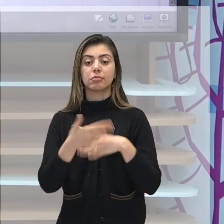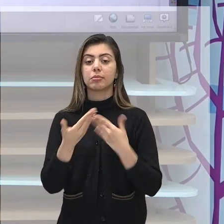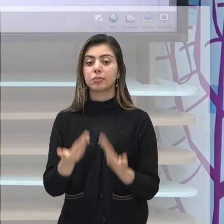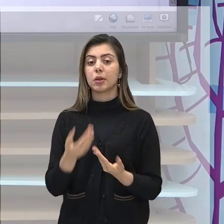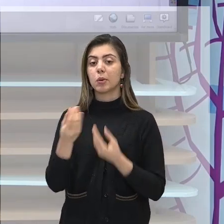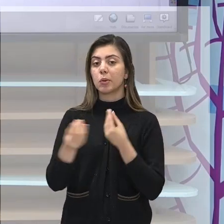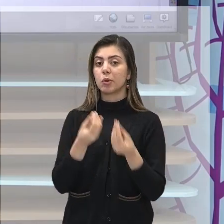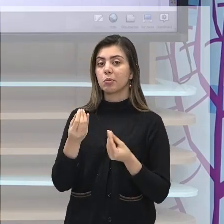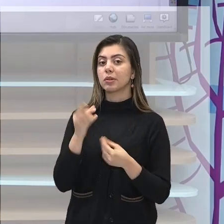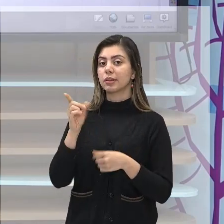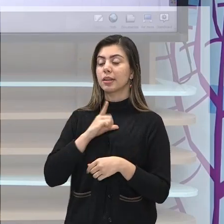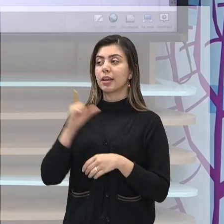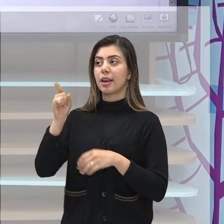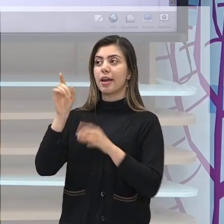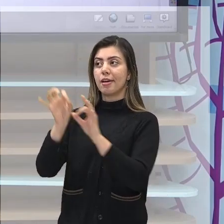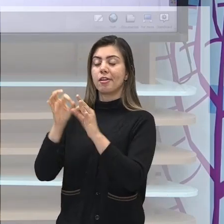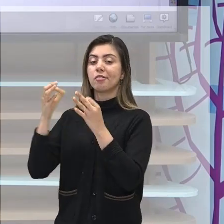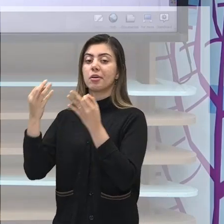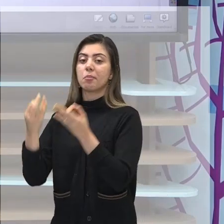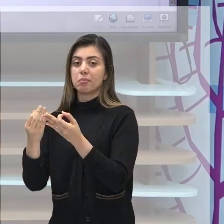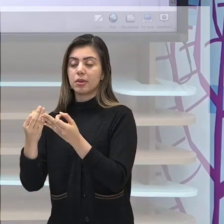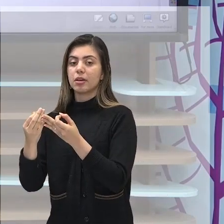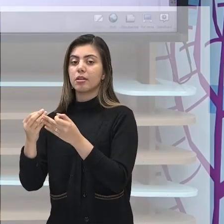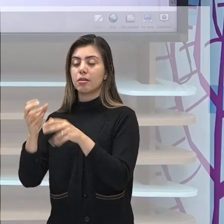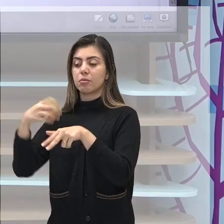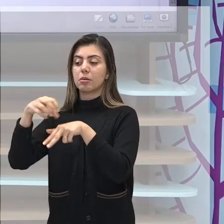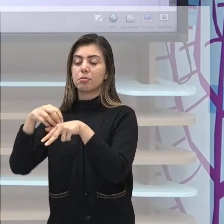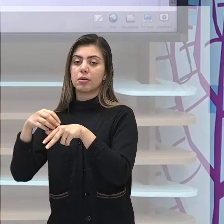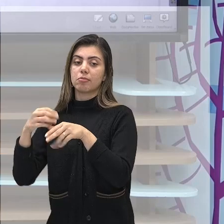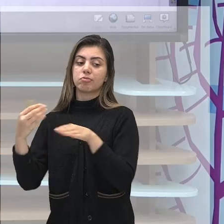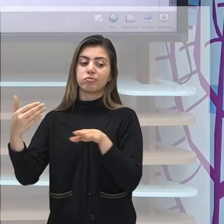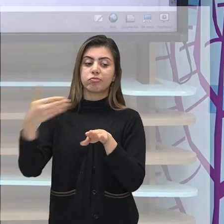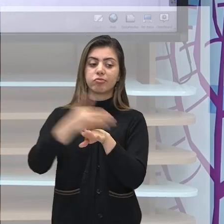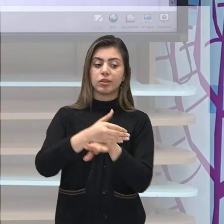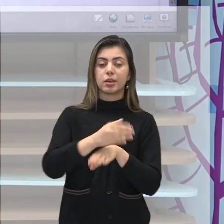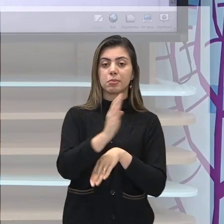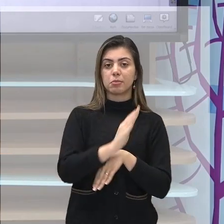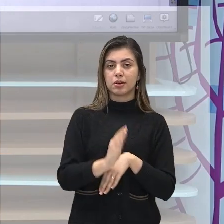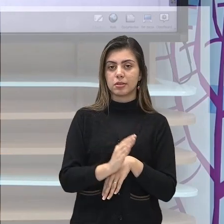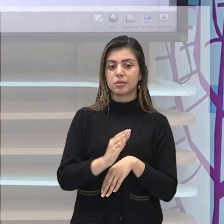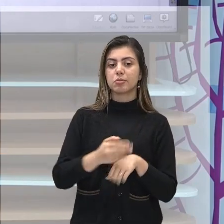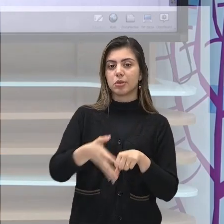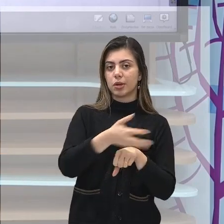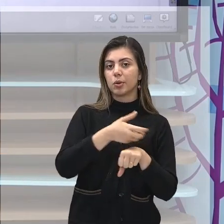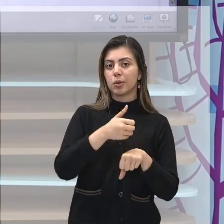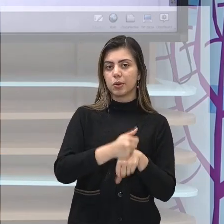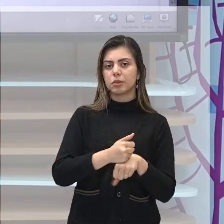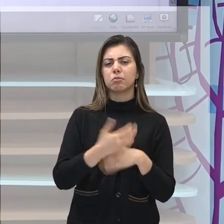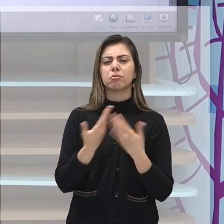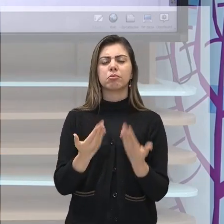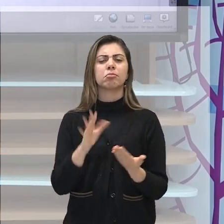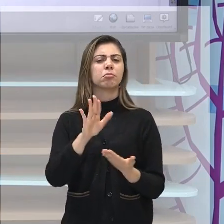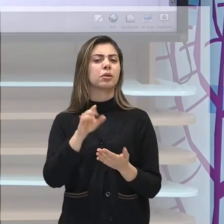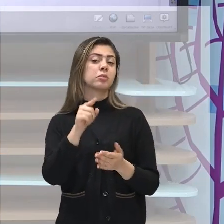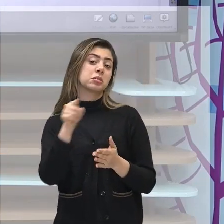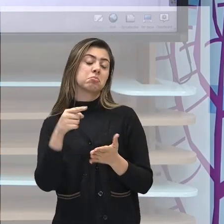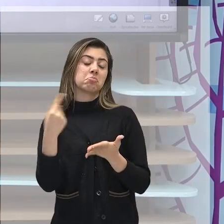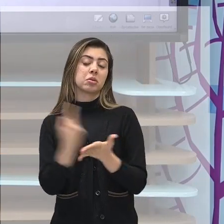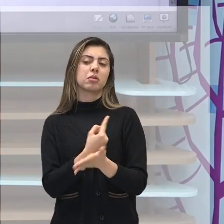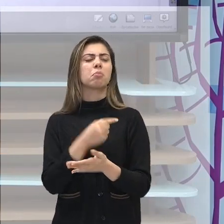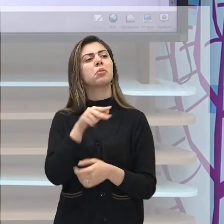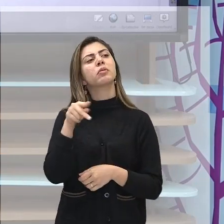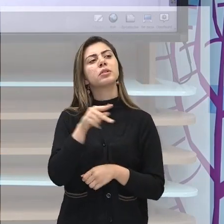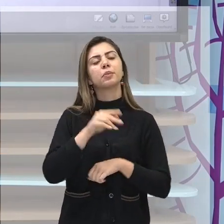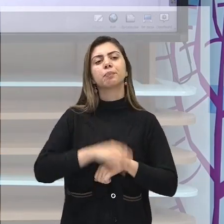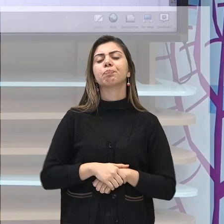real portuguesa, saindo da metrópole e indo para a colônia. Mas, professor, aí você me pergunta, professor,